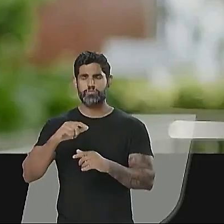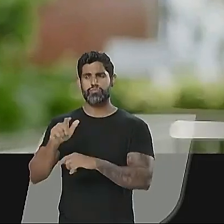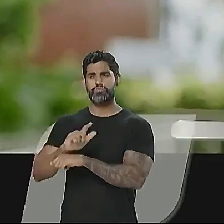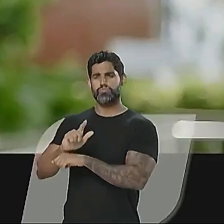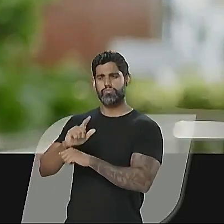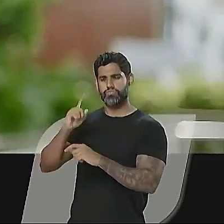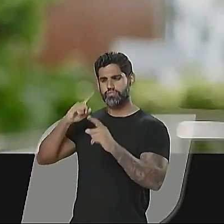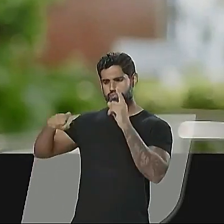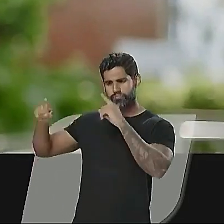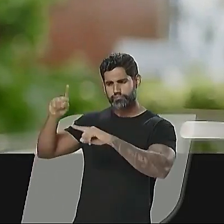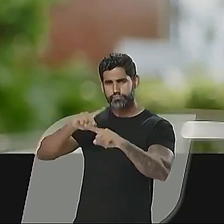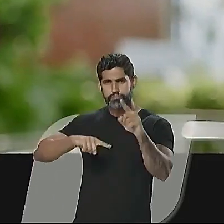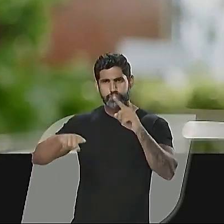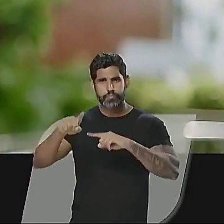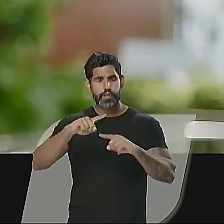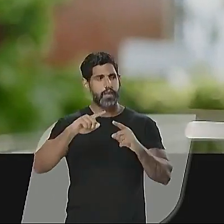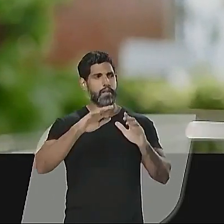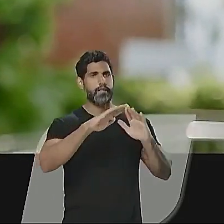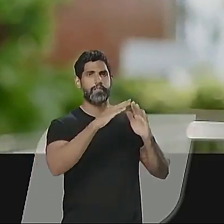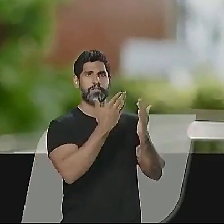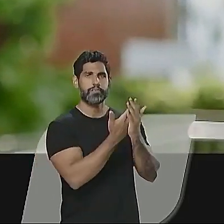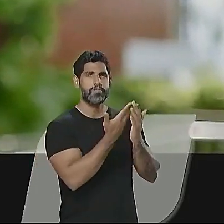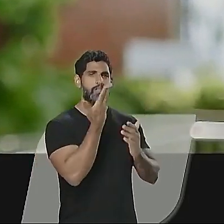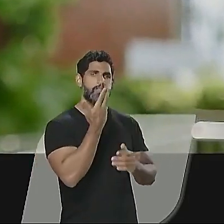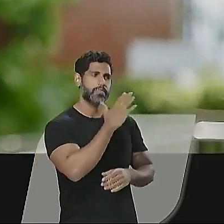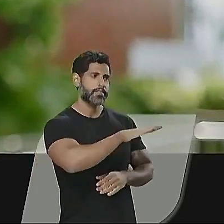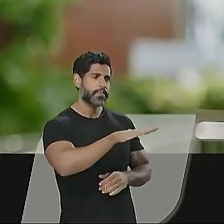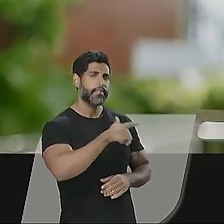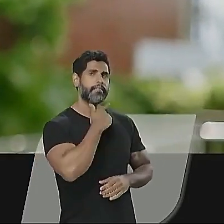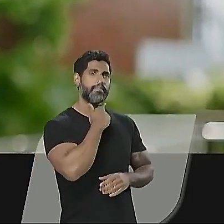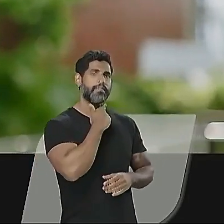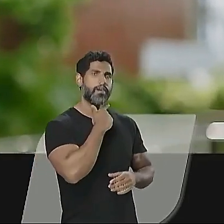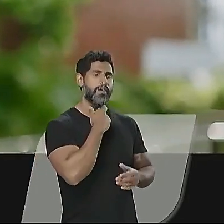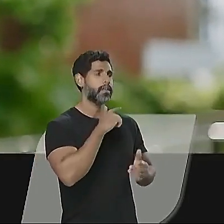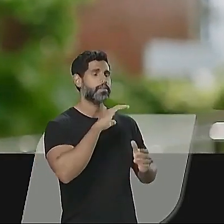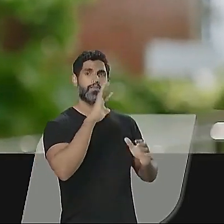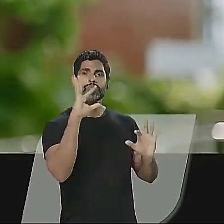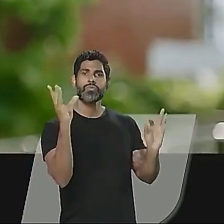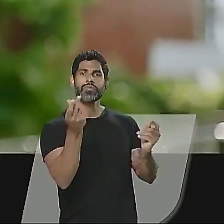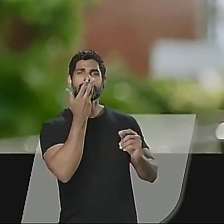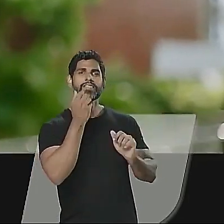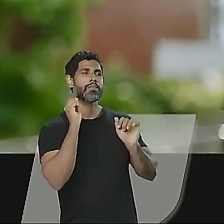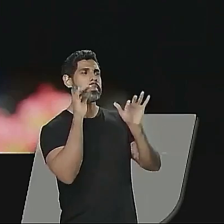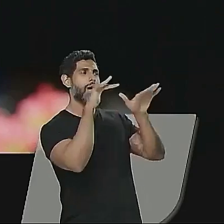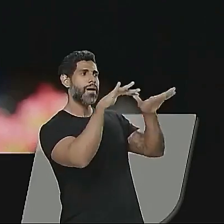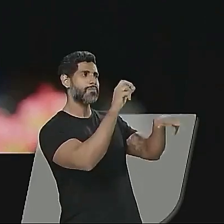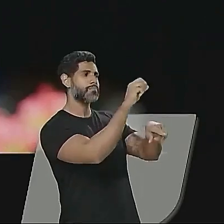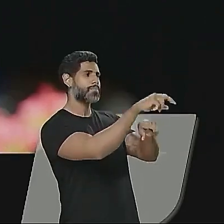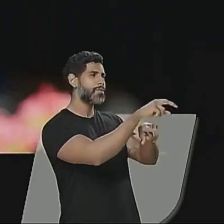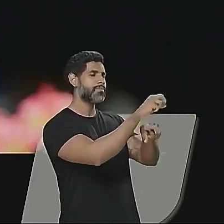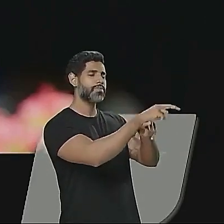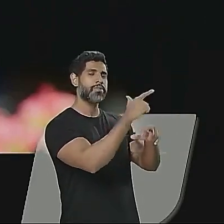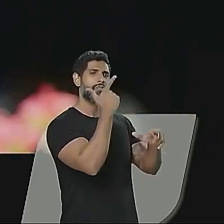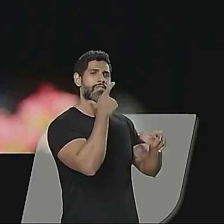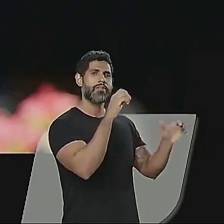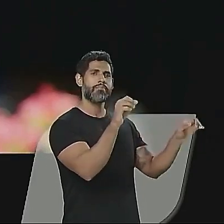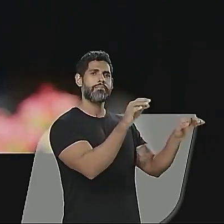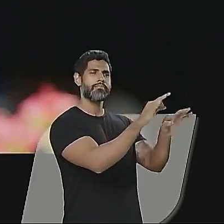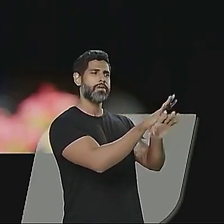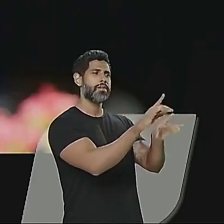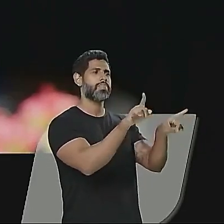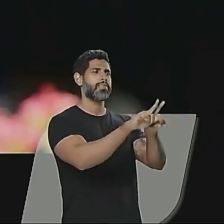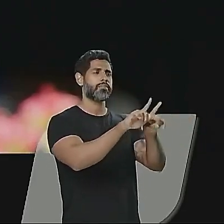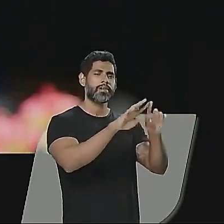Eu serei um gestor feliz quando não faltar nenhuma vaga em creche pras mães colocarem seus filhos. Quando todos tiverem